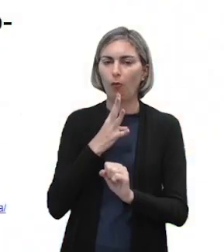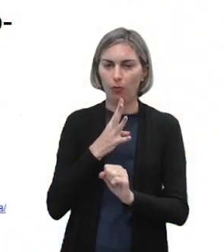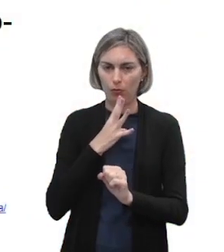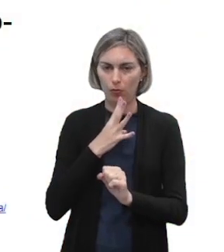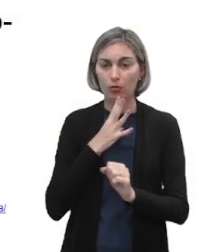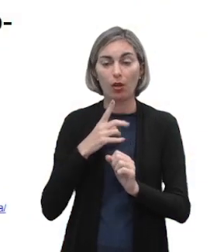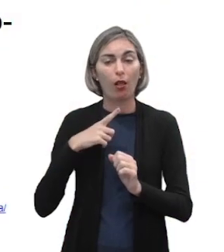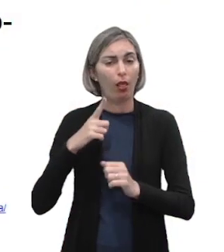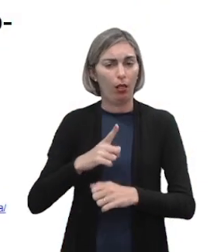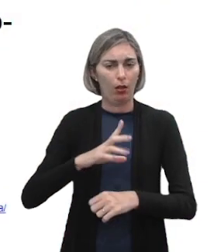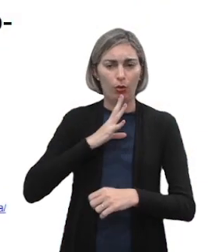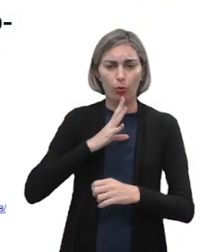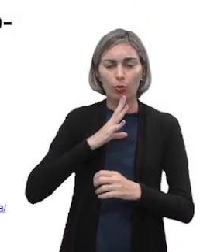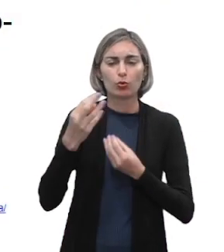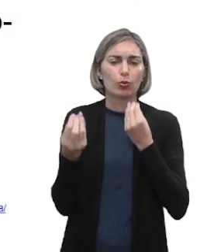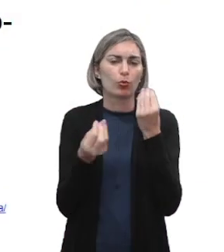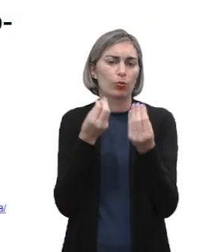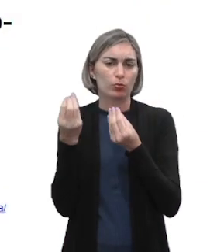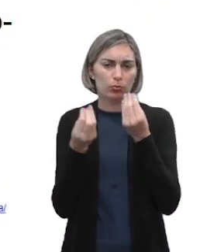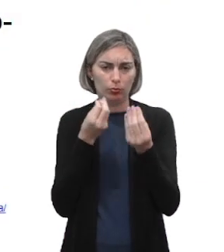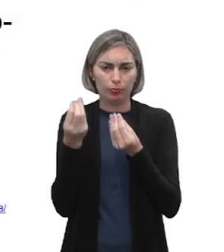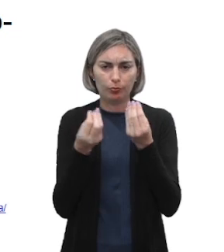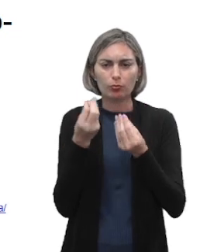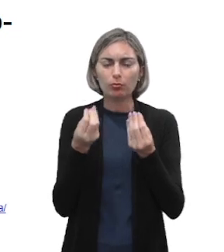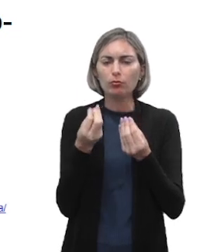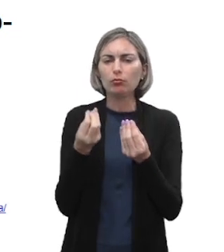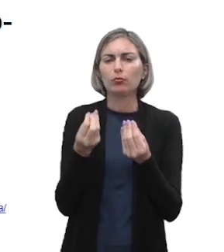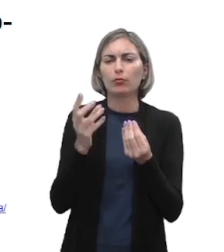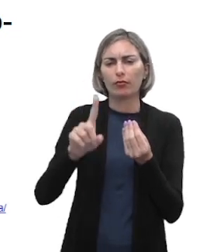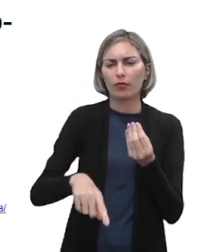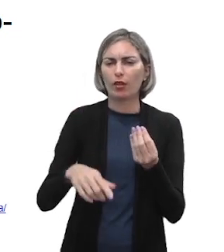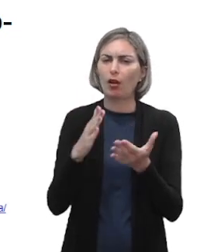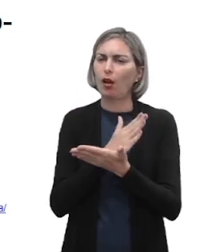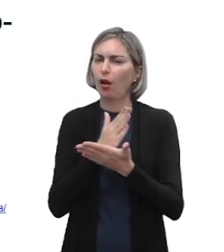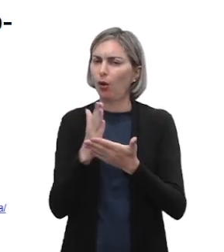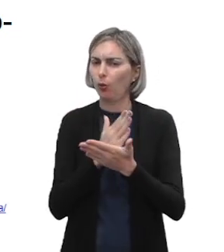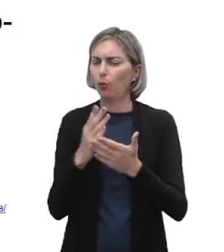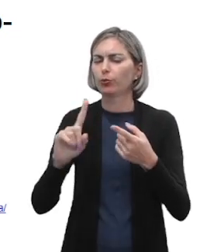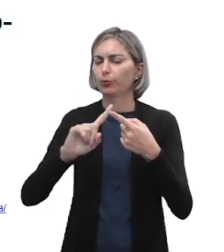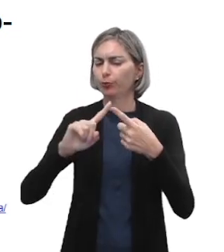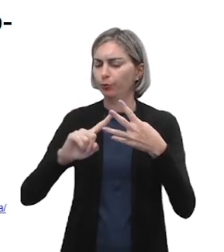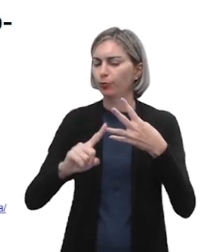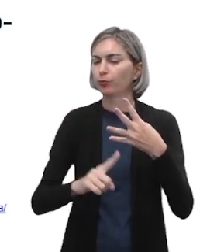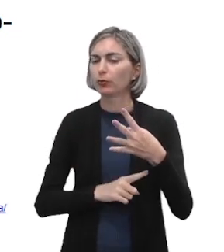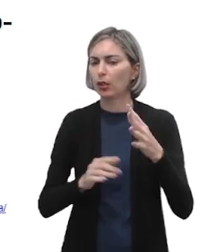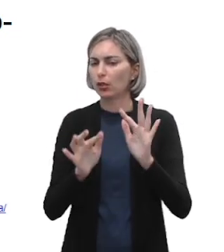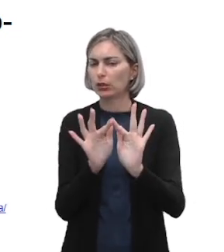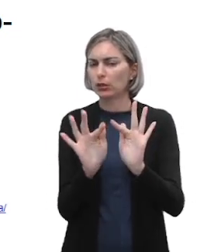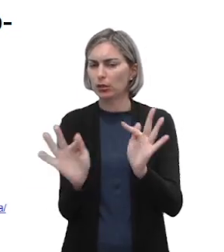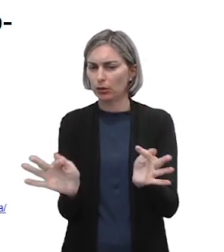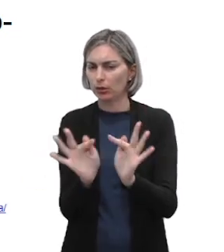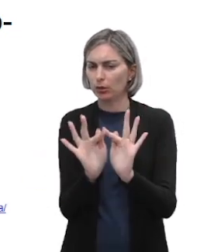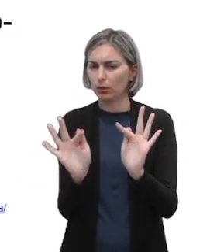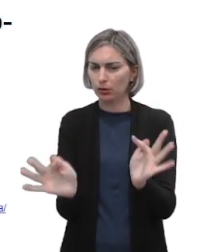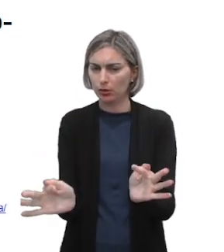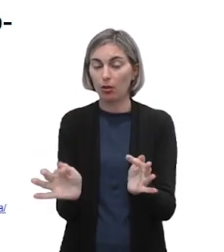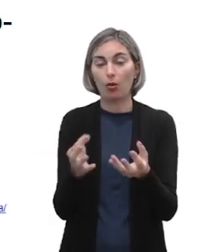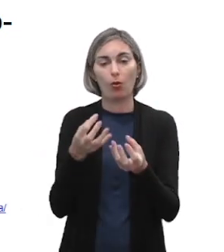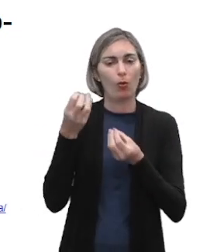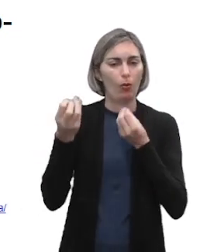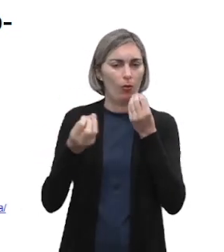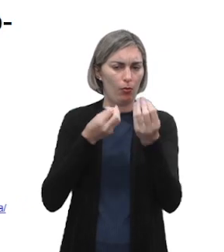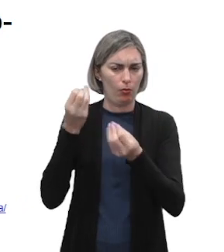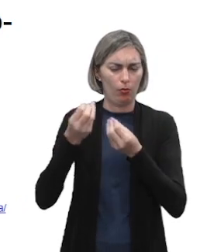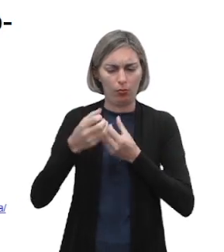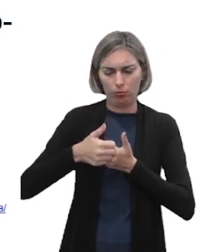A Byhouse ficou conhecida por alguns pilares. Pela simplicidade, pela forma que